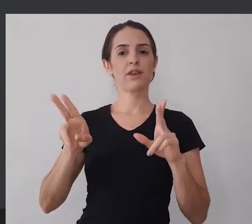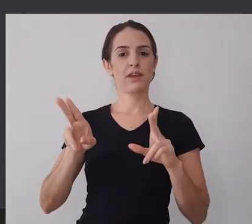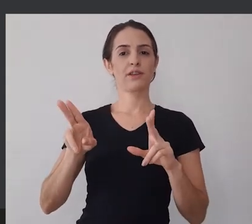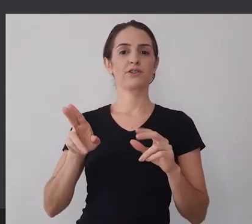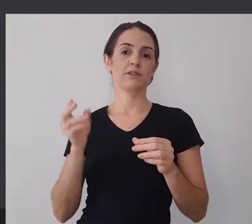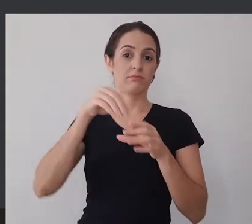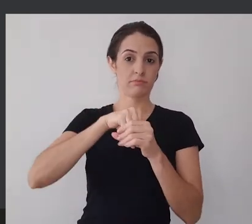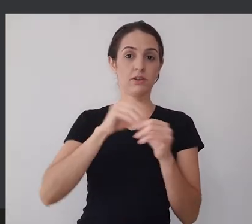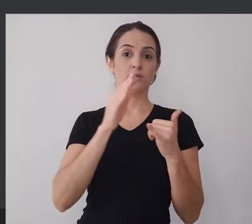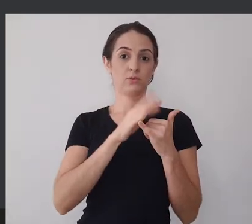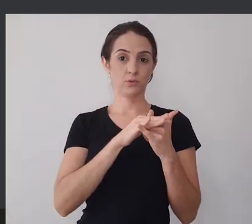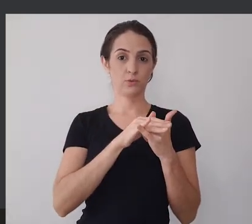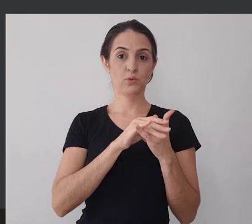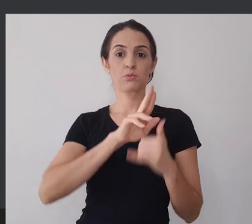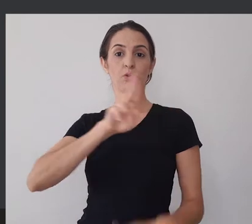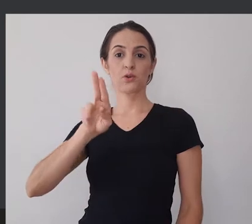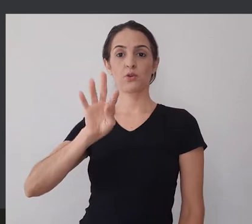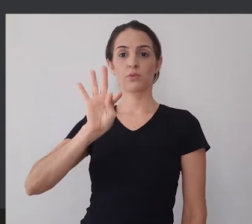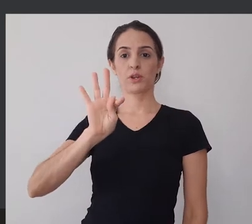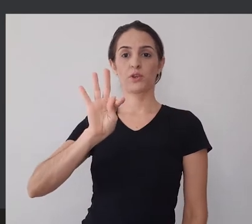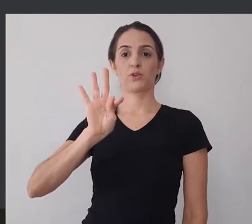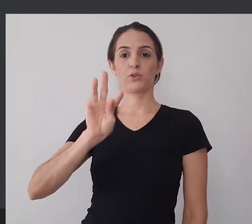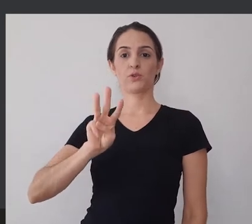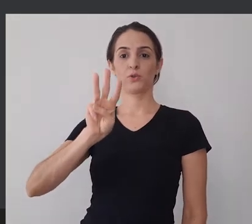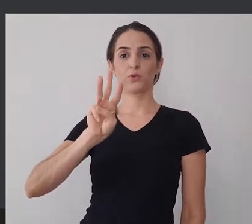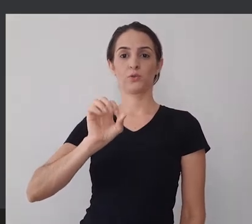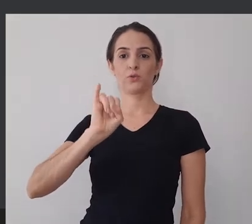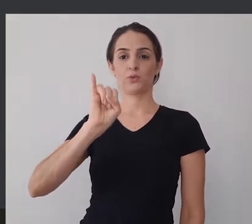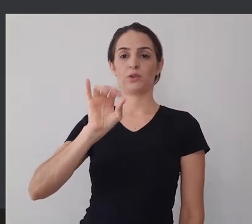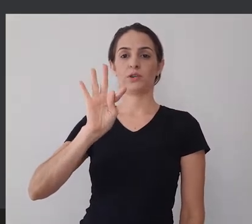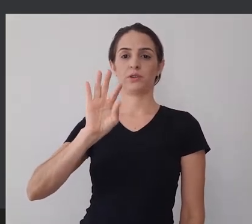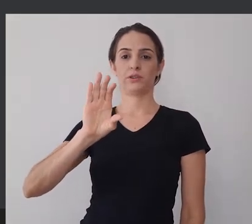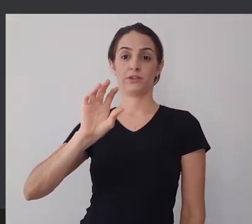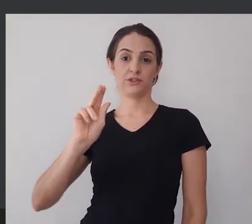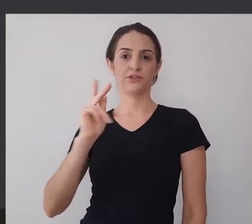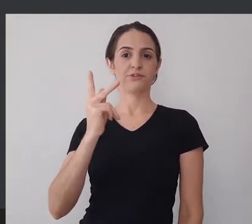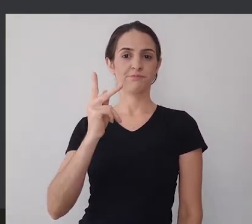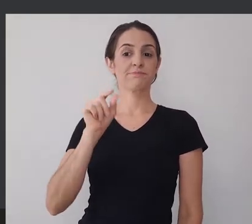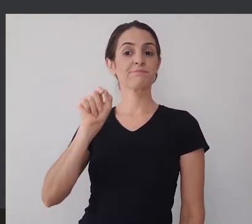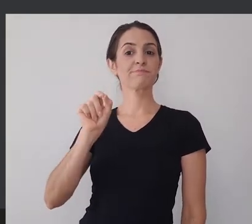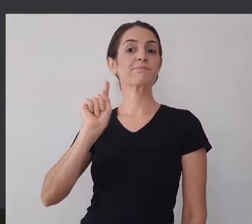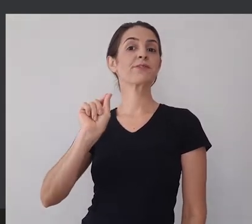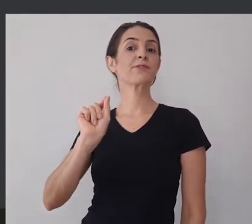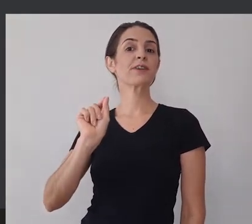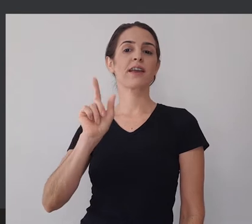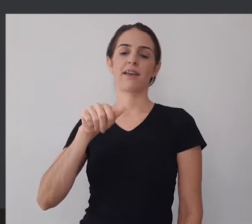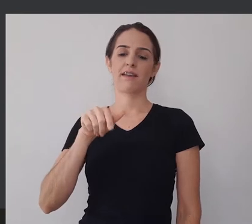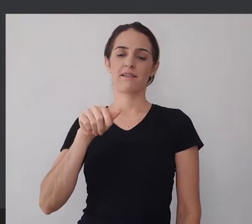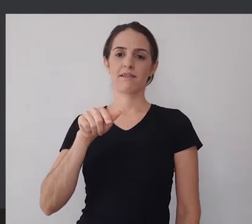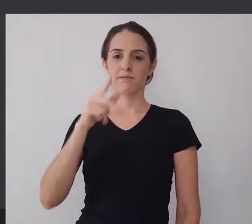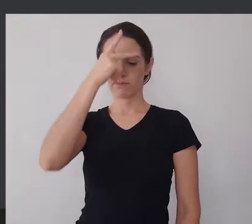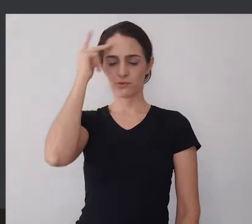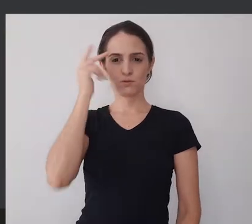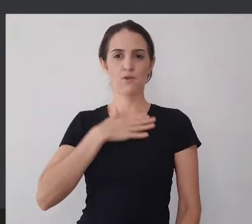diferente do YouTube, que é a Twitch. A Twitch é uma plataforma basicamente